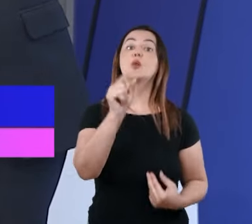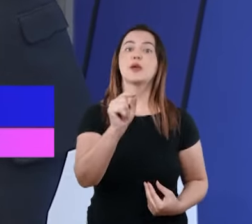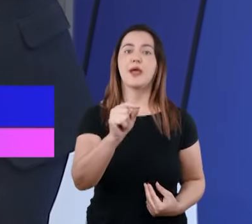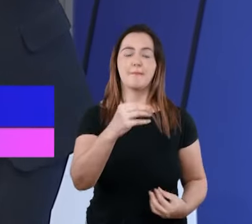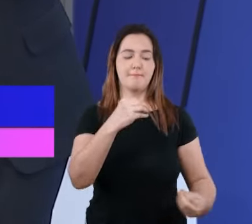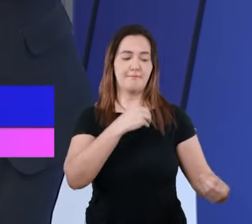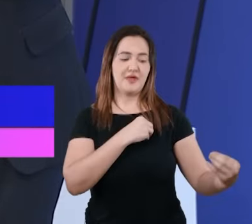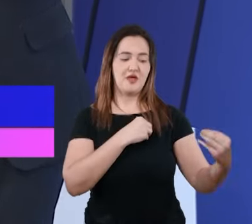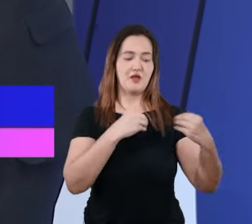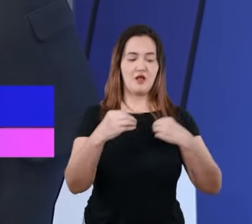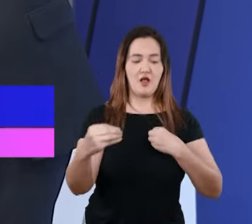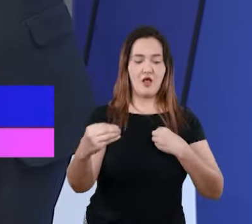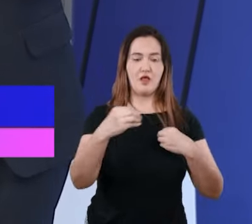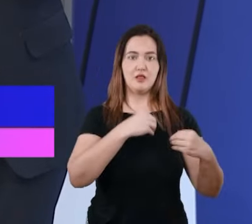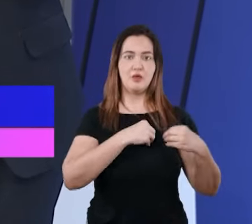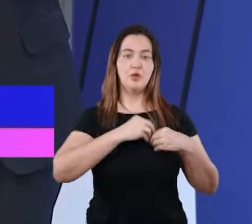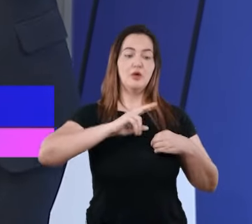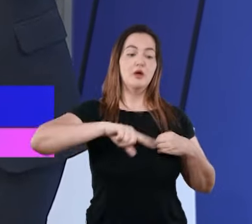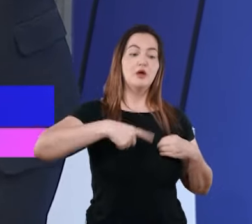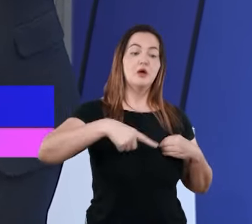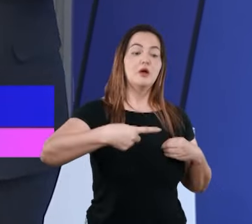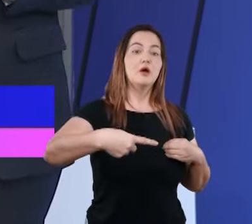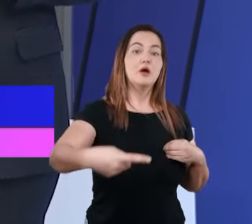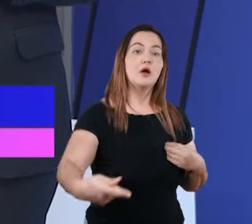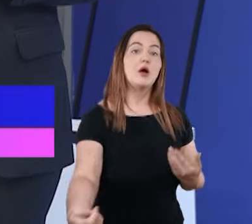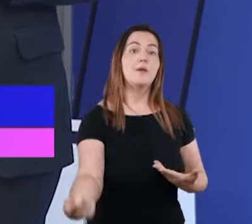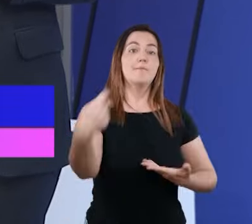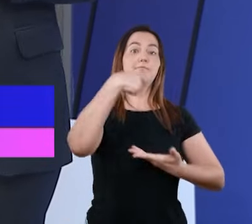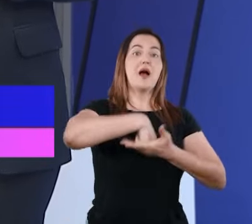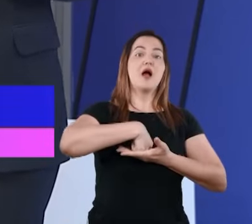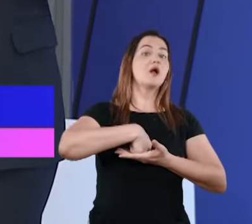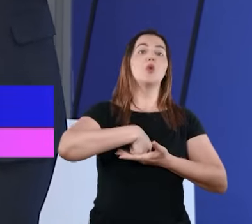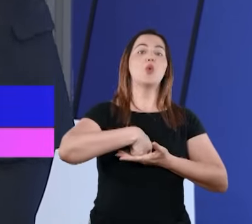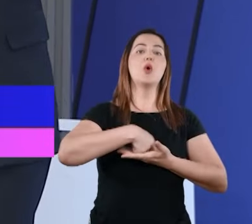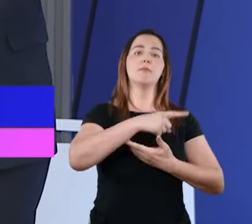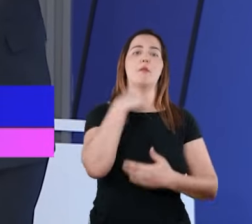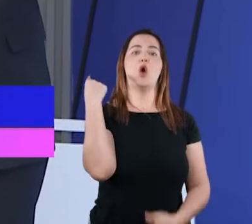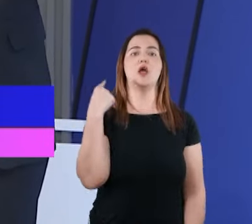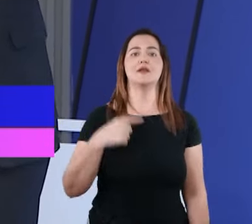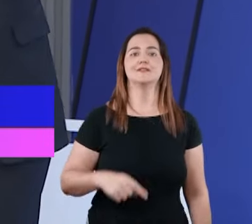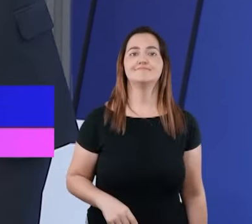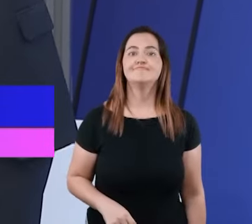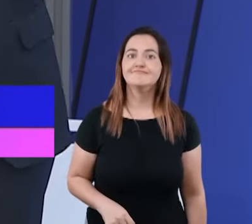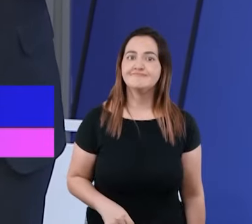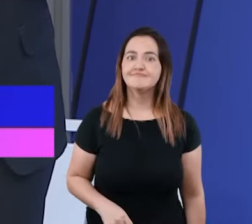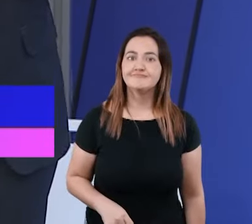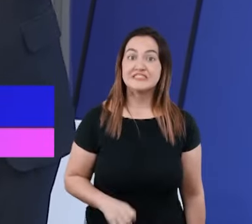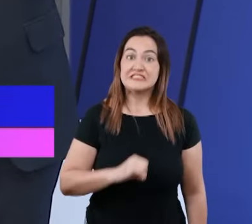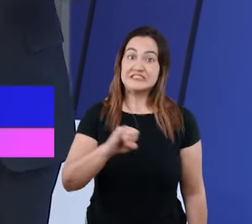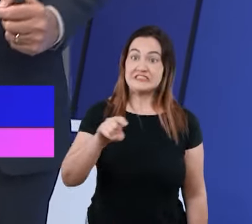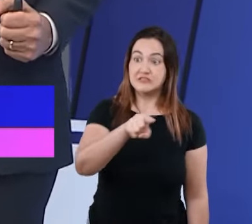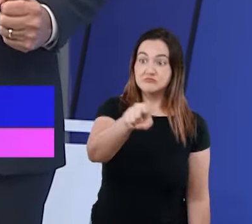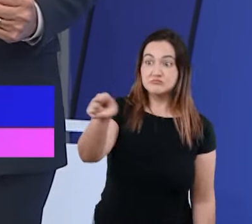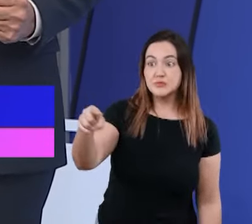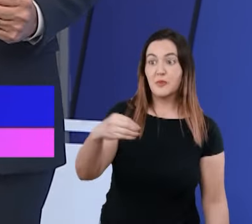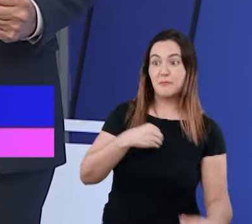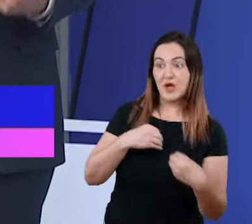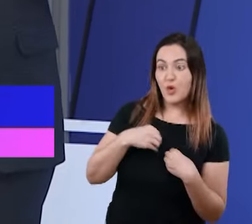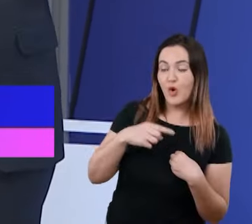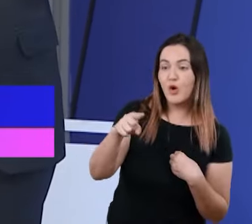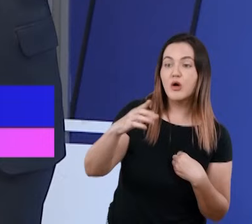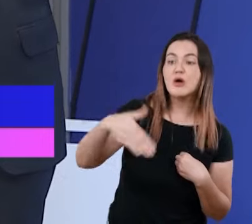recompensa de quem peca é a morte. Quem pecou merece a morte.